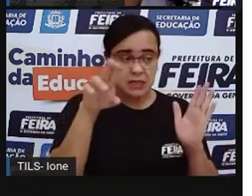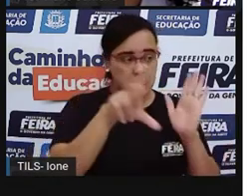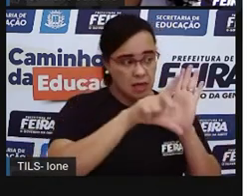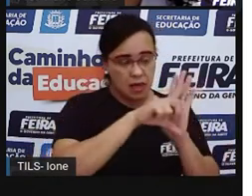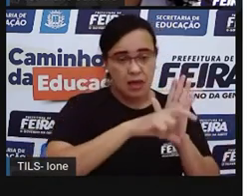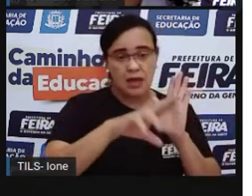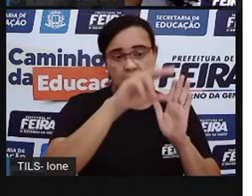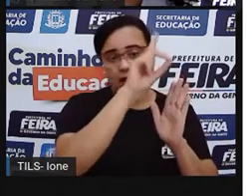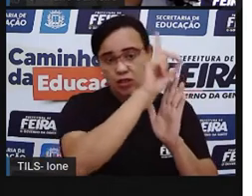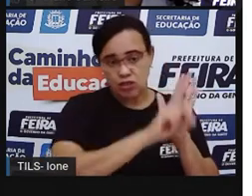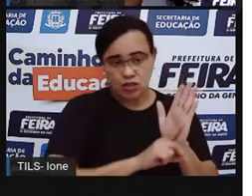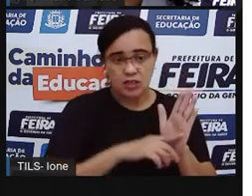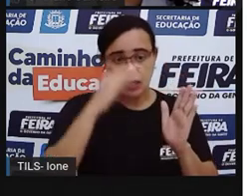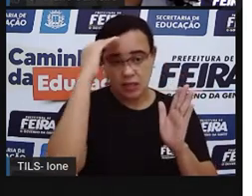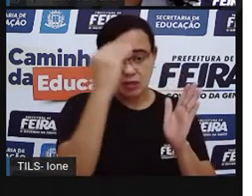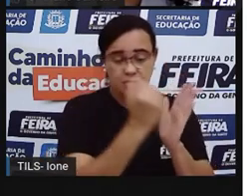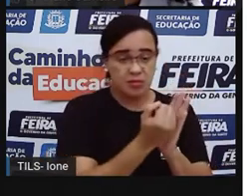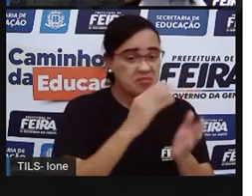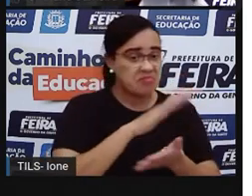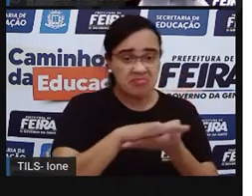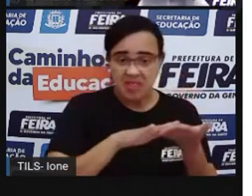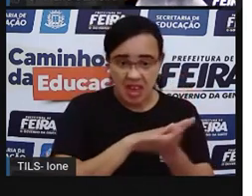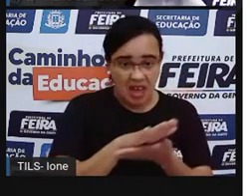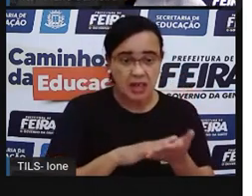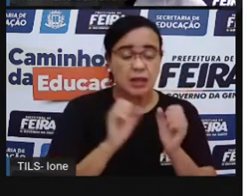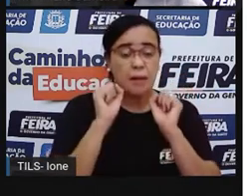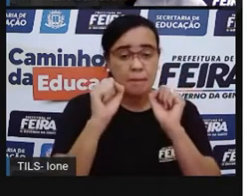deve chamar o Conselho Tutelar da sua cidade.